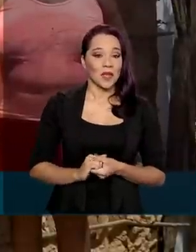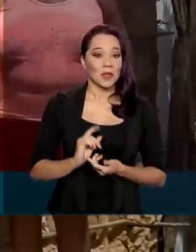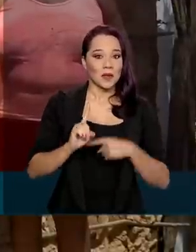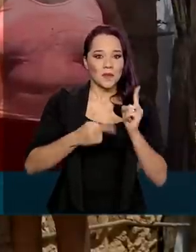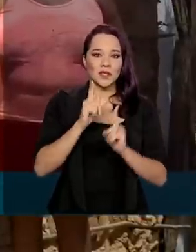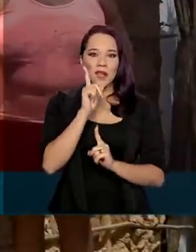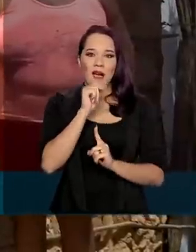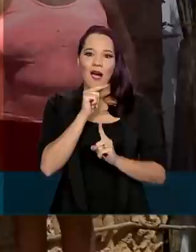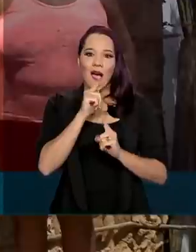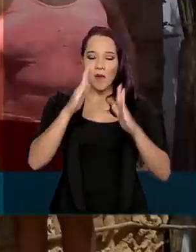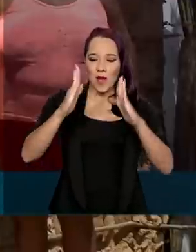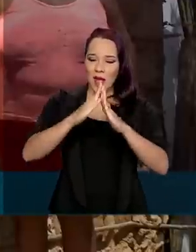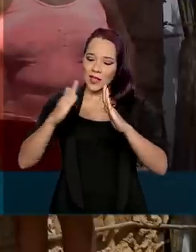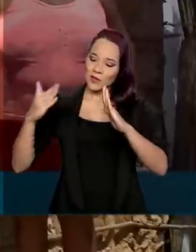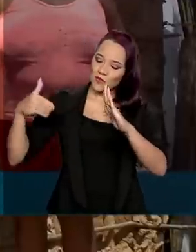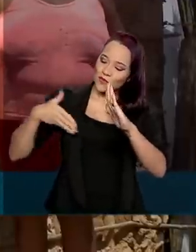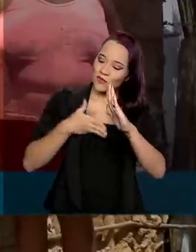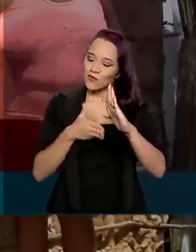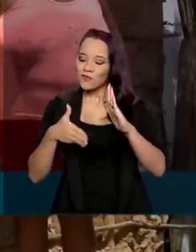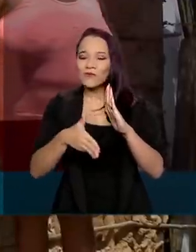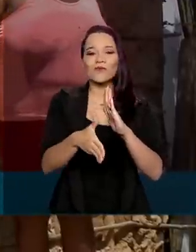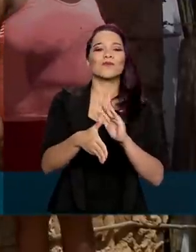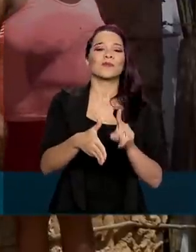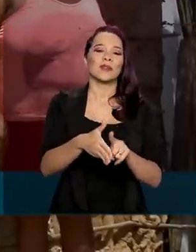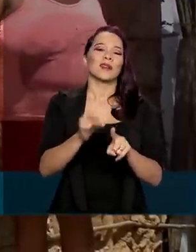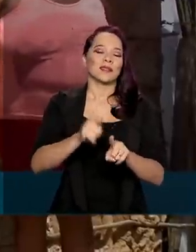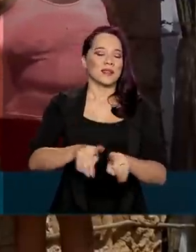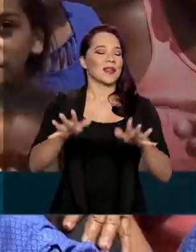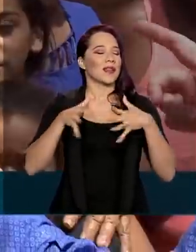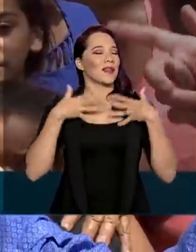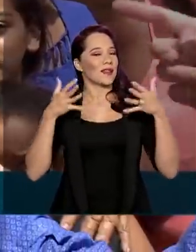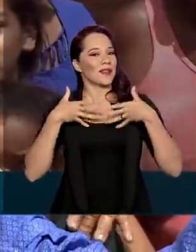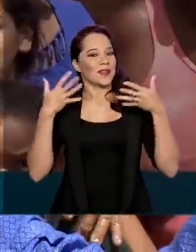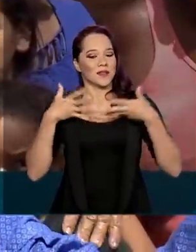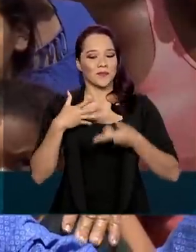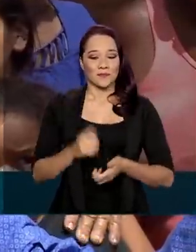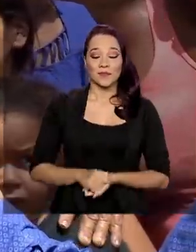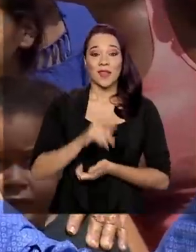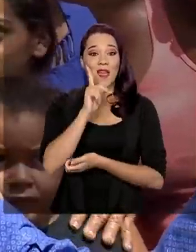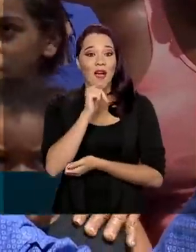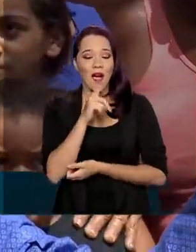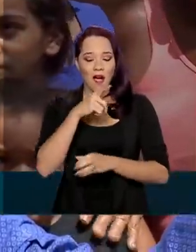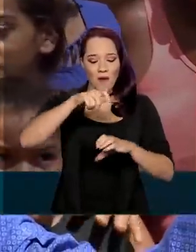na casinha de pau-a-pique de Dona Joana, vai ser uma alegria. O